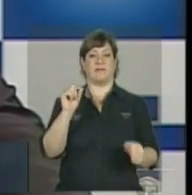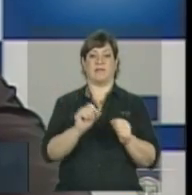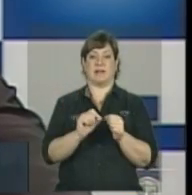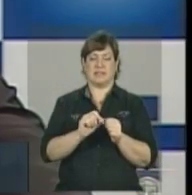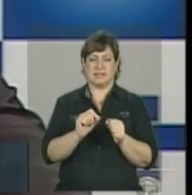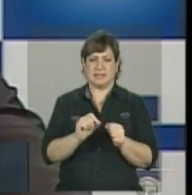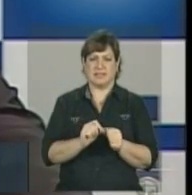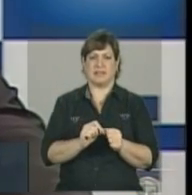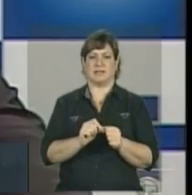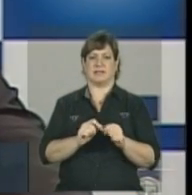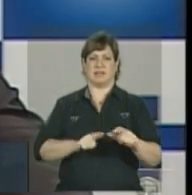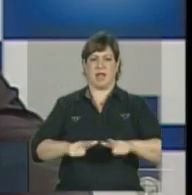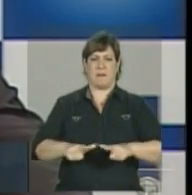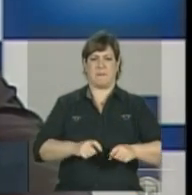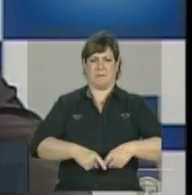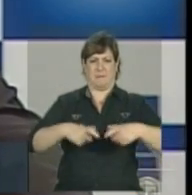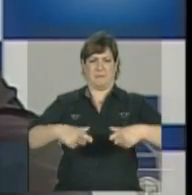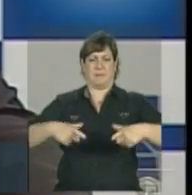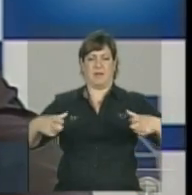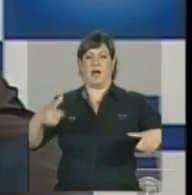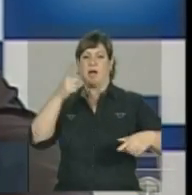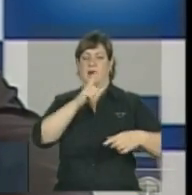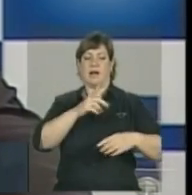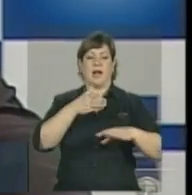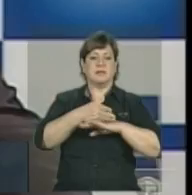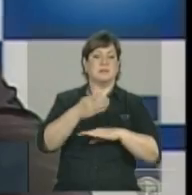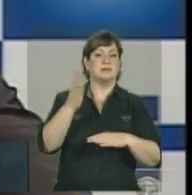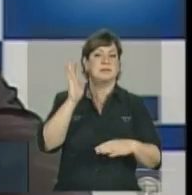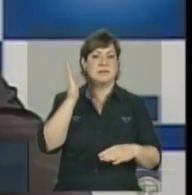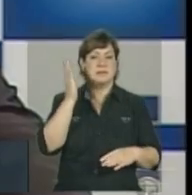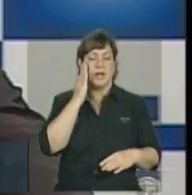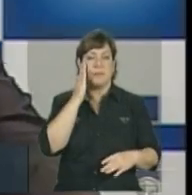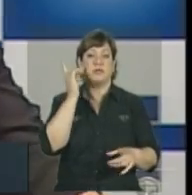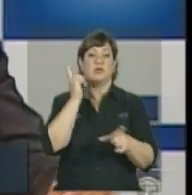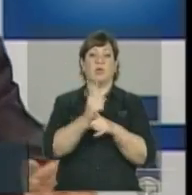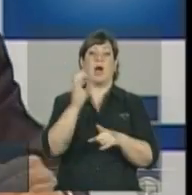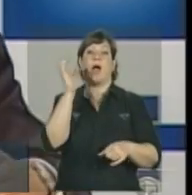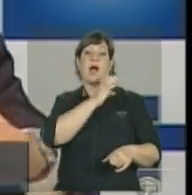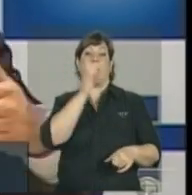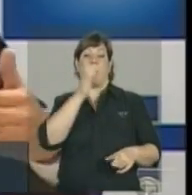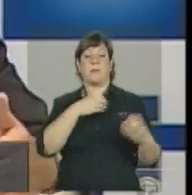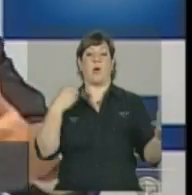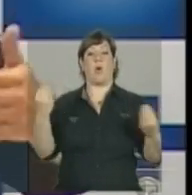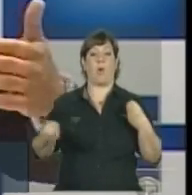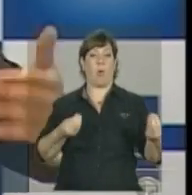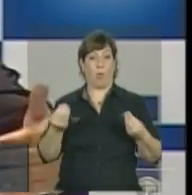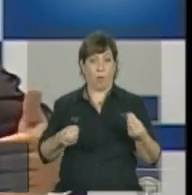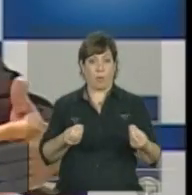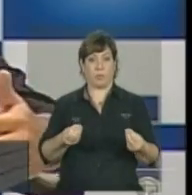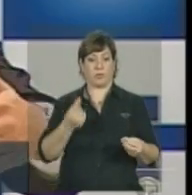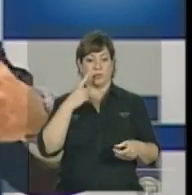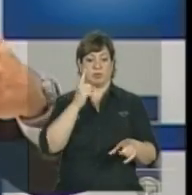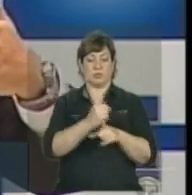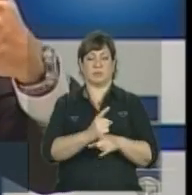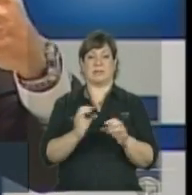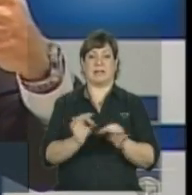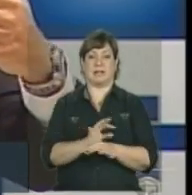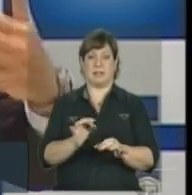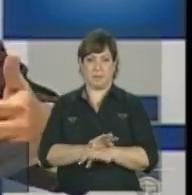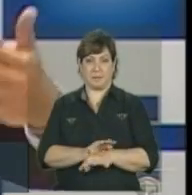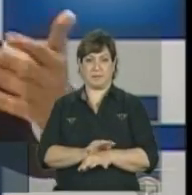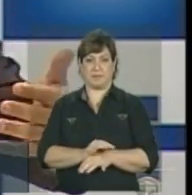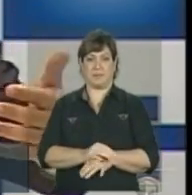ampliar o acesso ao diagnóstico e tratamento nas populações em privação de liberdade, é fundamental não só para